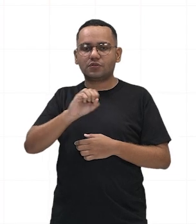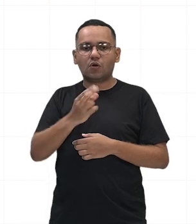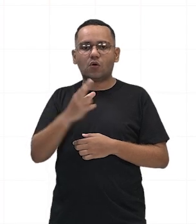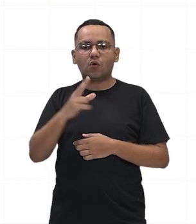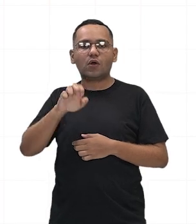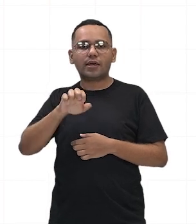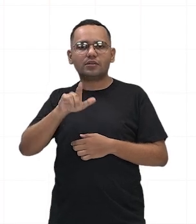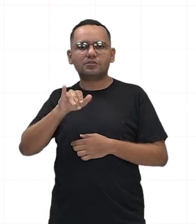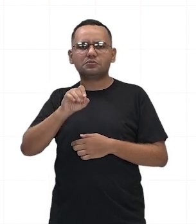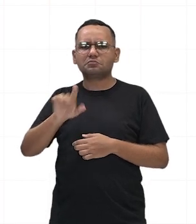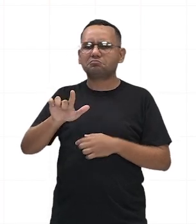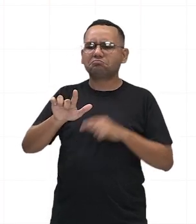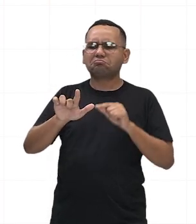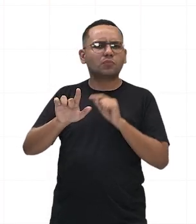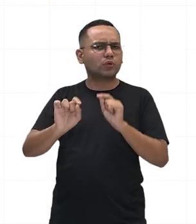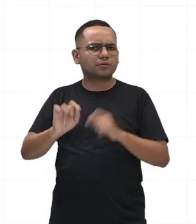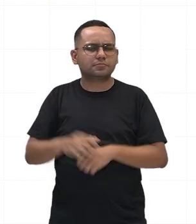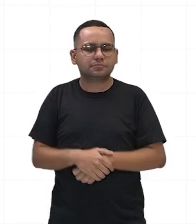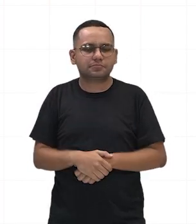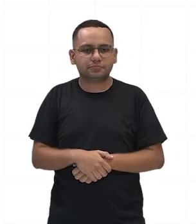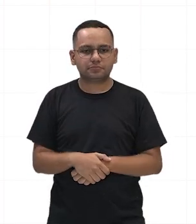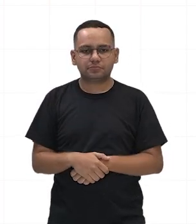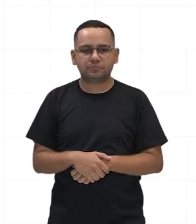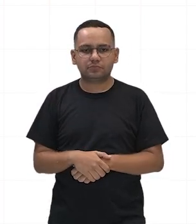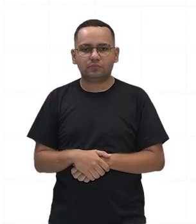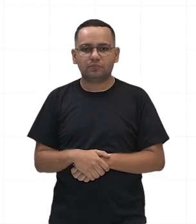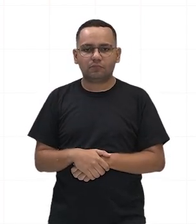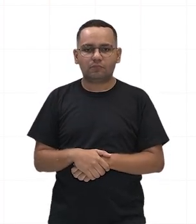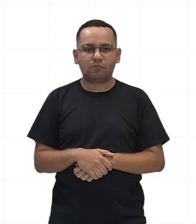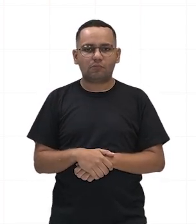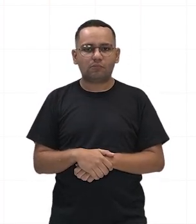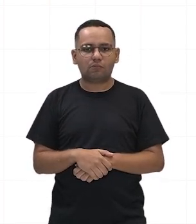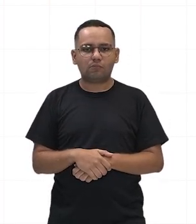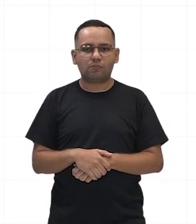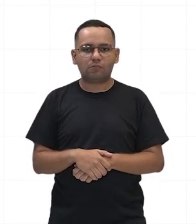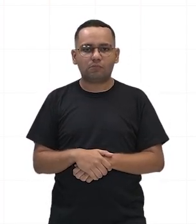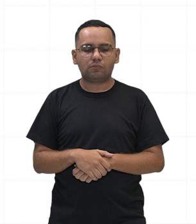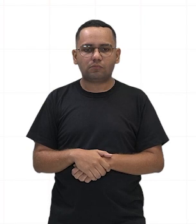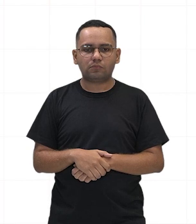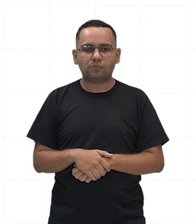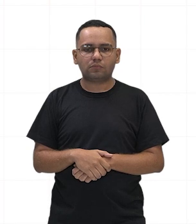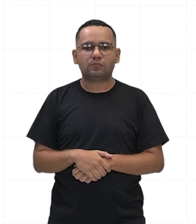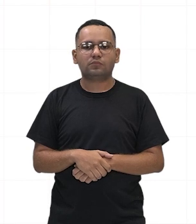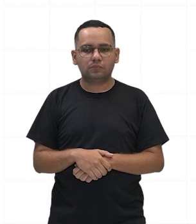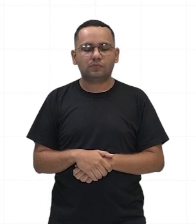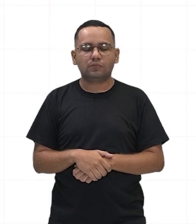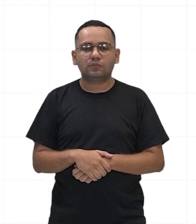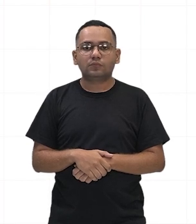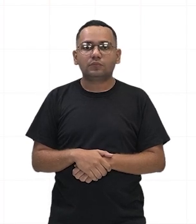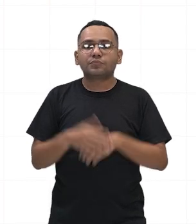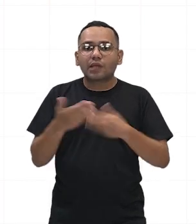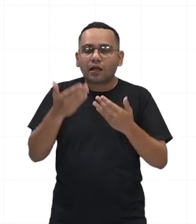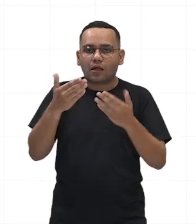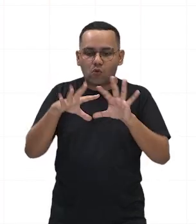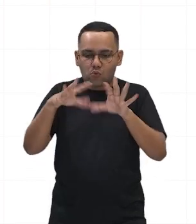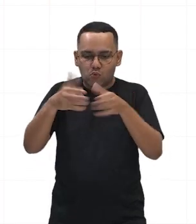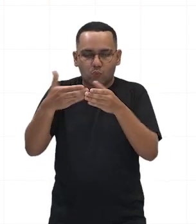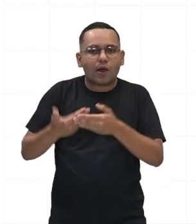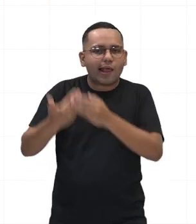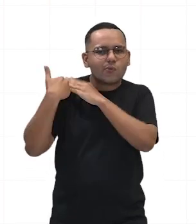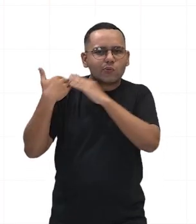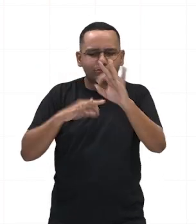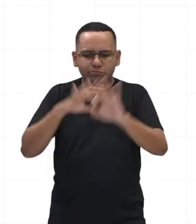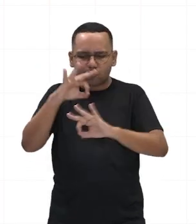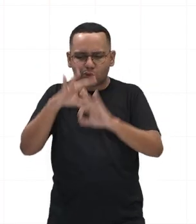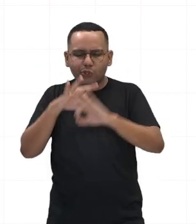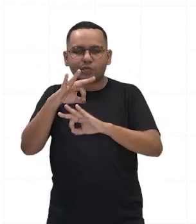Quem é esse camarada? É aquele que cuidava da conservação da cidade. Eles eram responsáveis pelo abastecimento, abastecimento